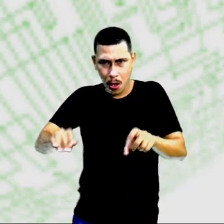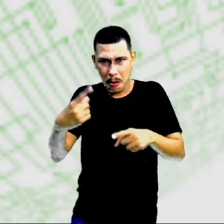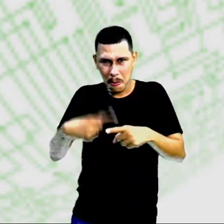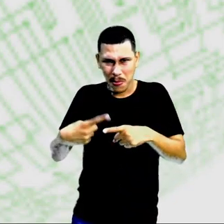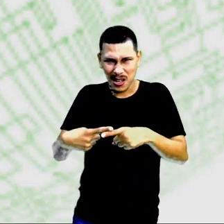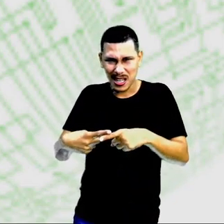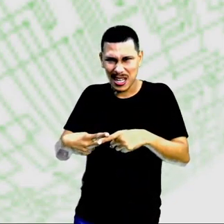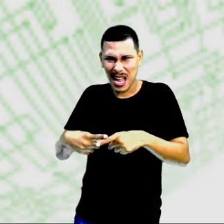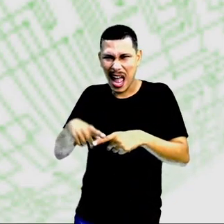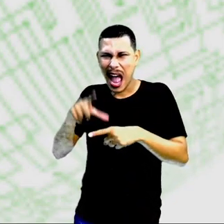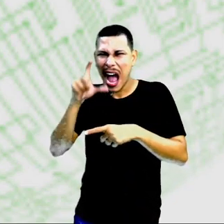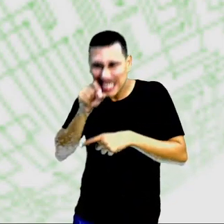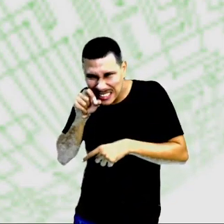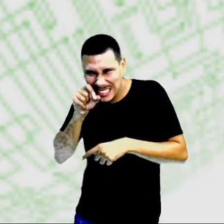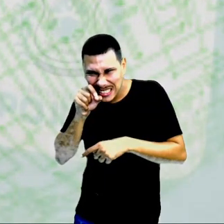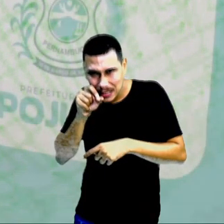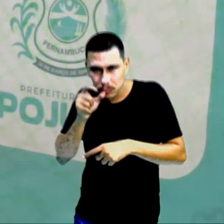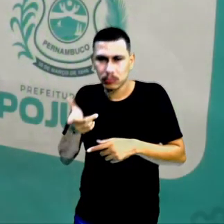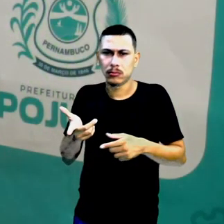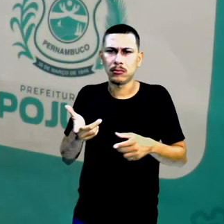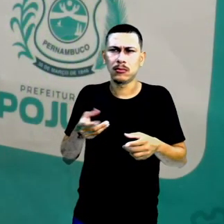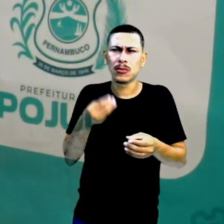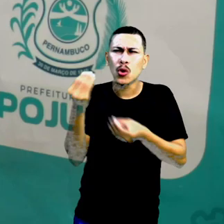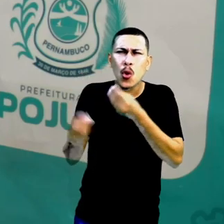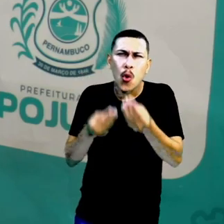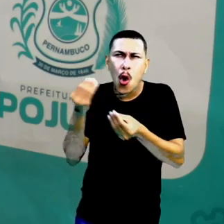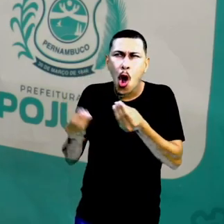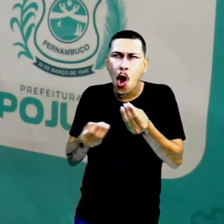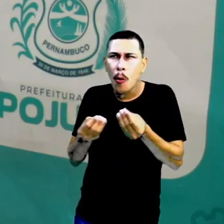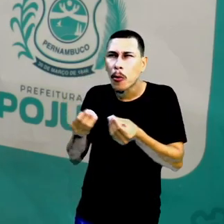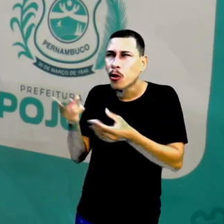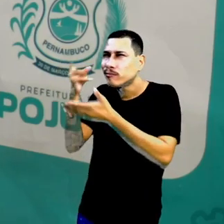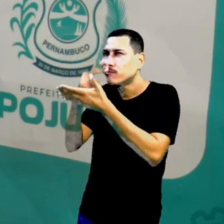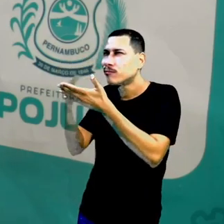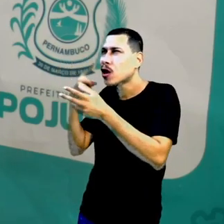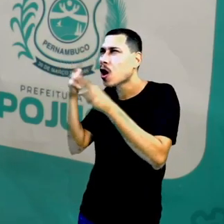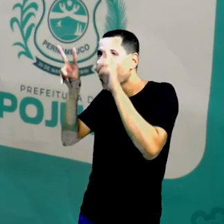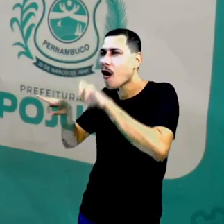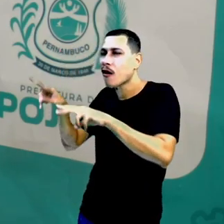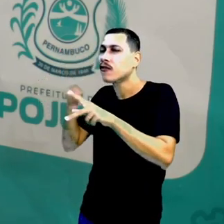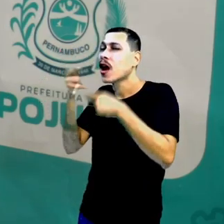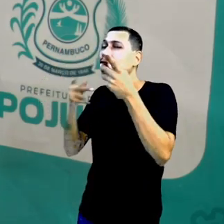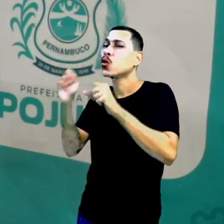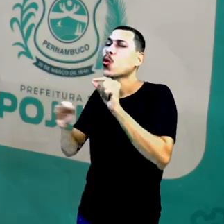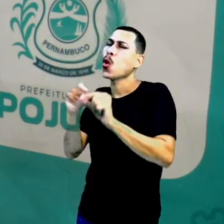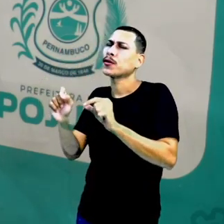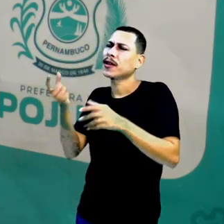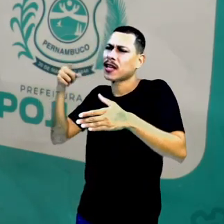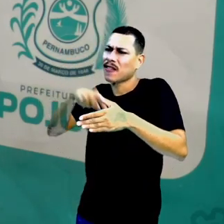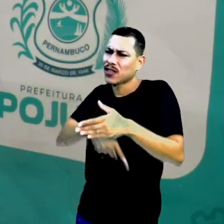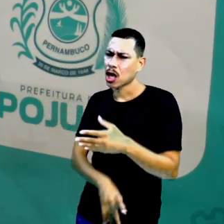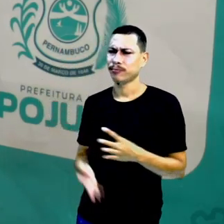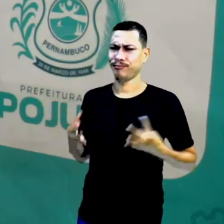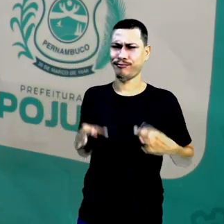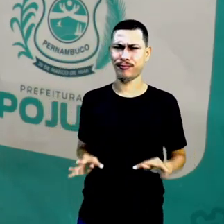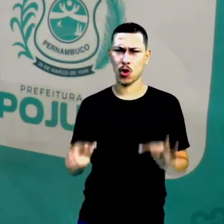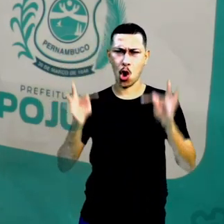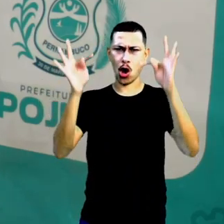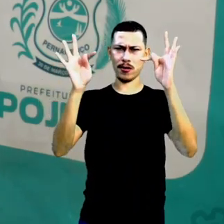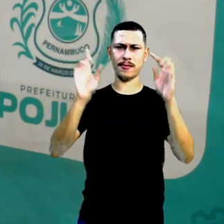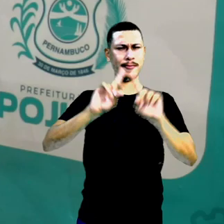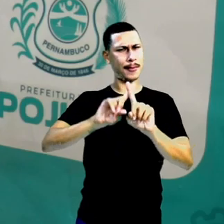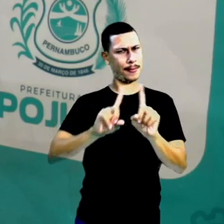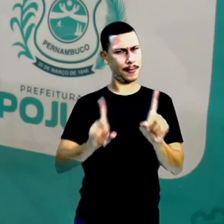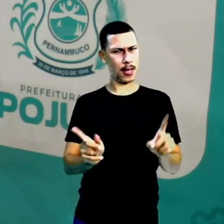Imagine você entender essa sagem aí. Que as tecnologias vão avançando, mas a